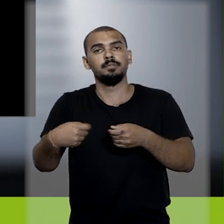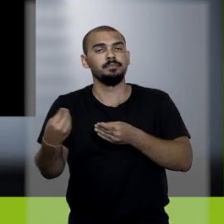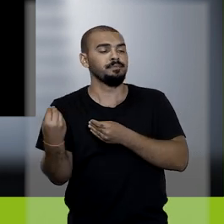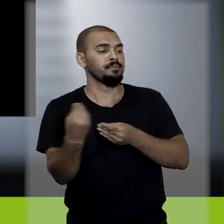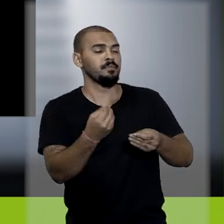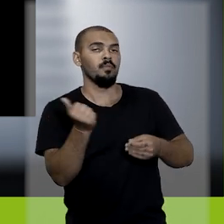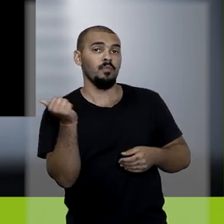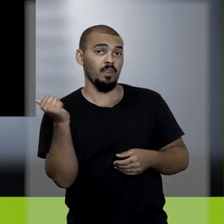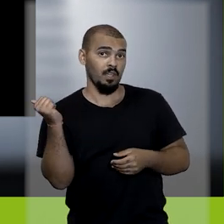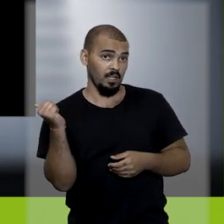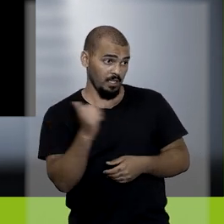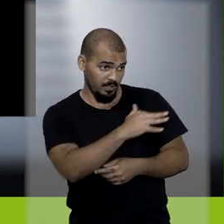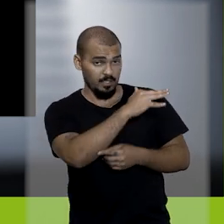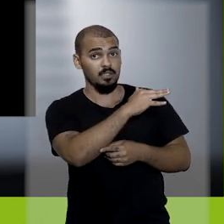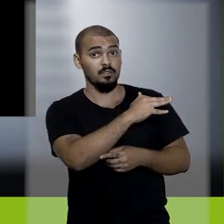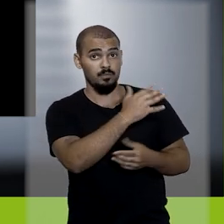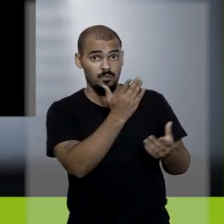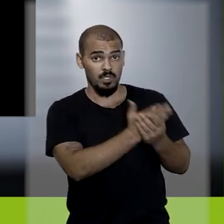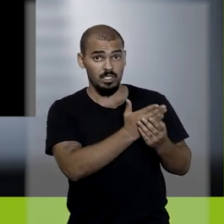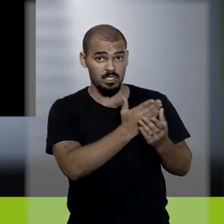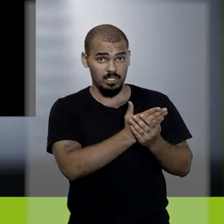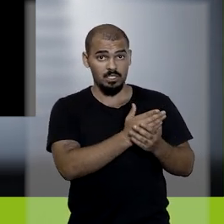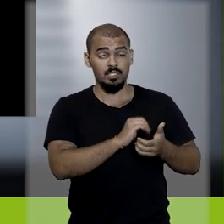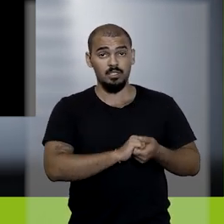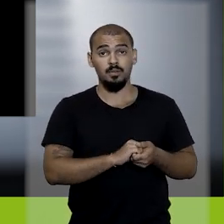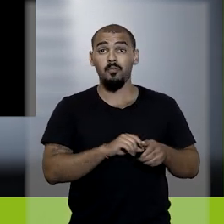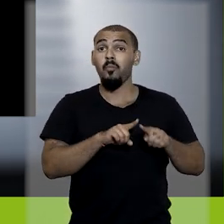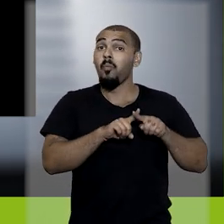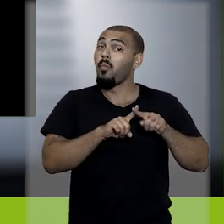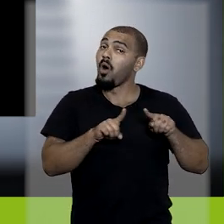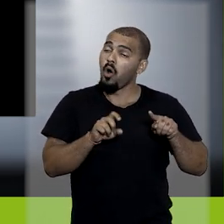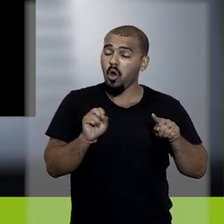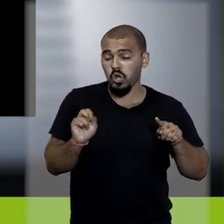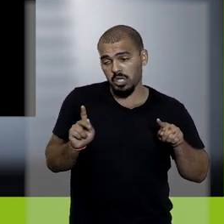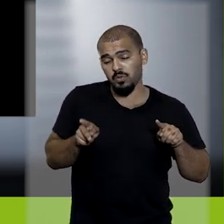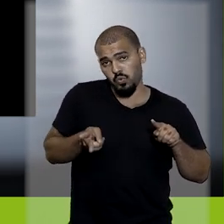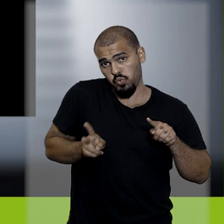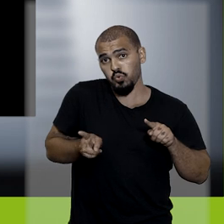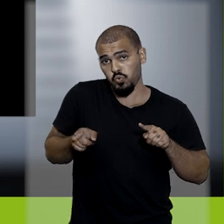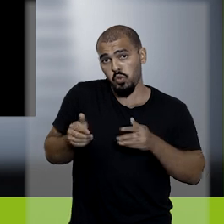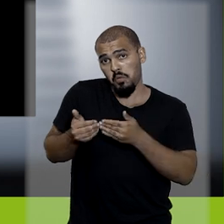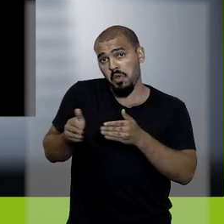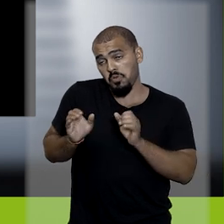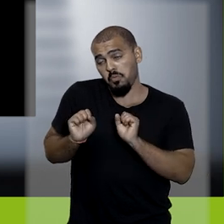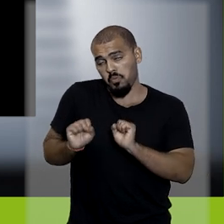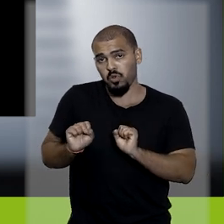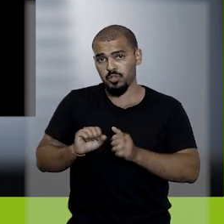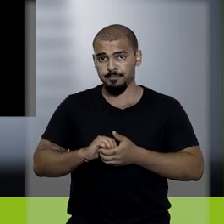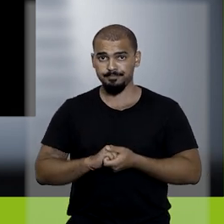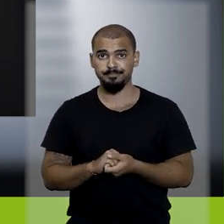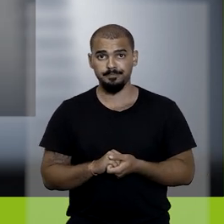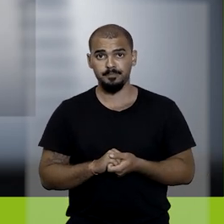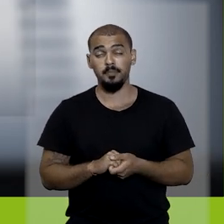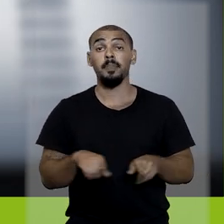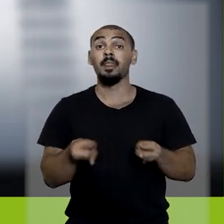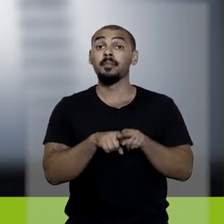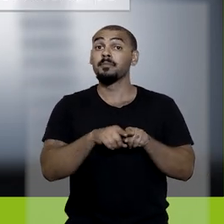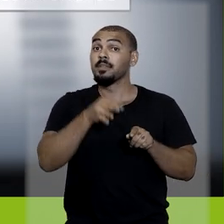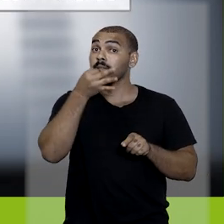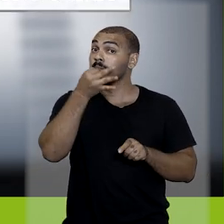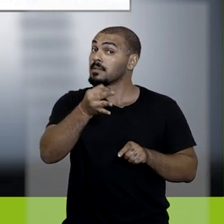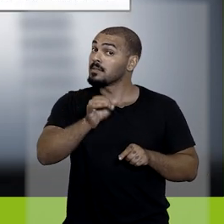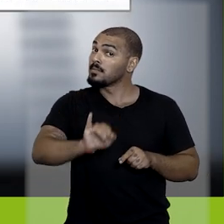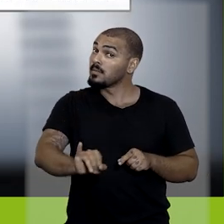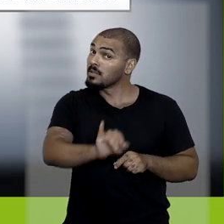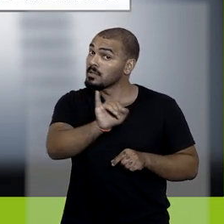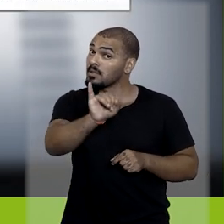enviar o processo à unidade que demandou o retorno, ainda que este processo esteja aberto na unidade demandante. E